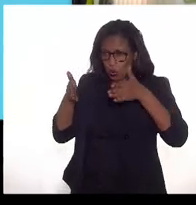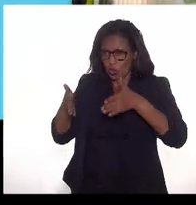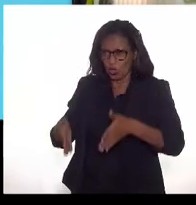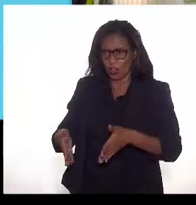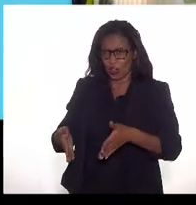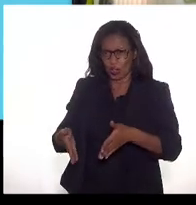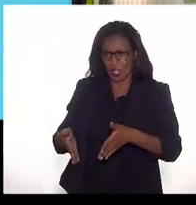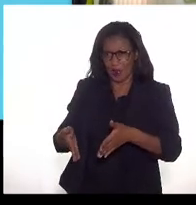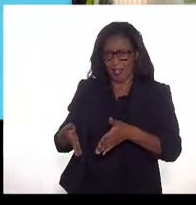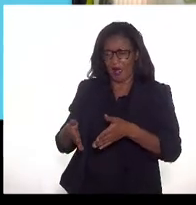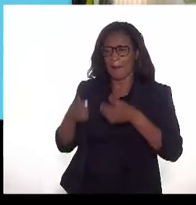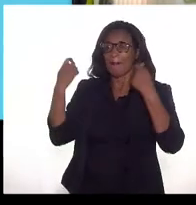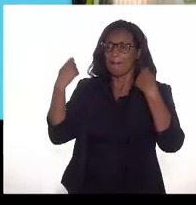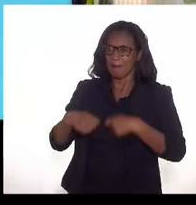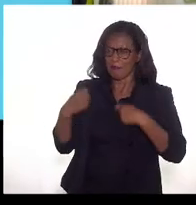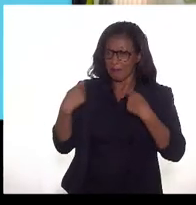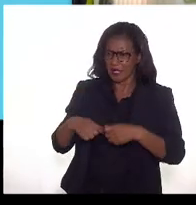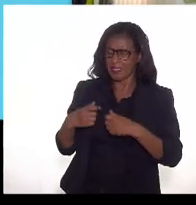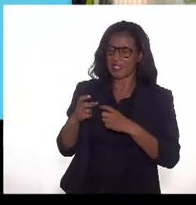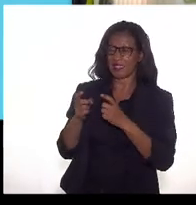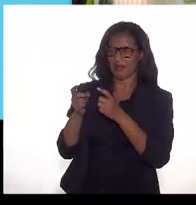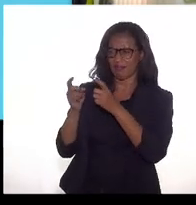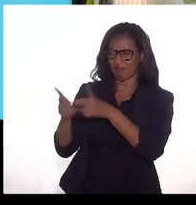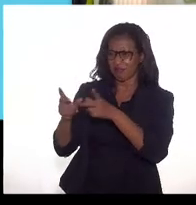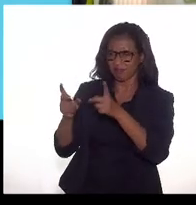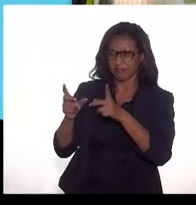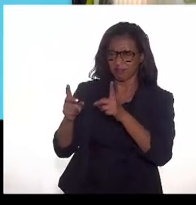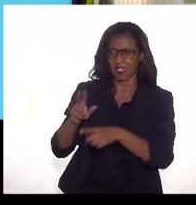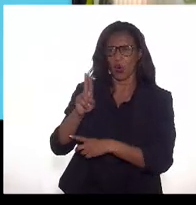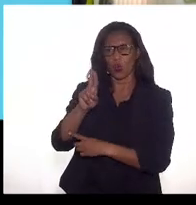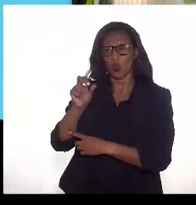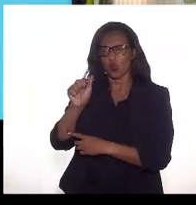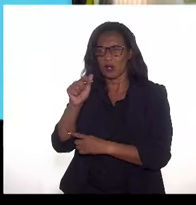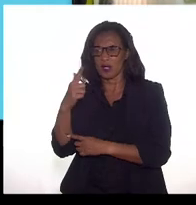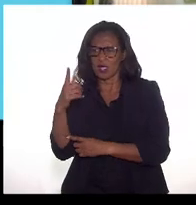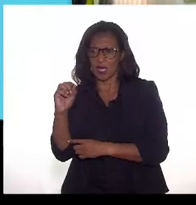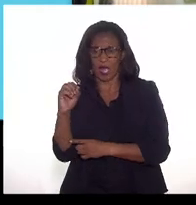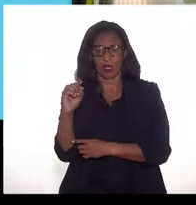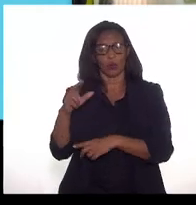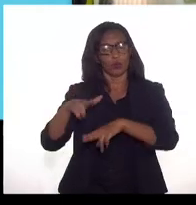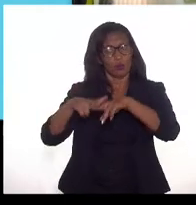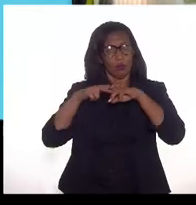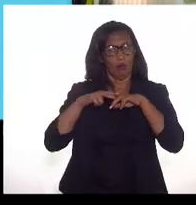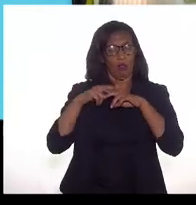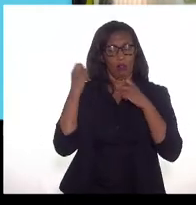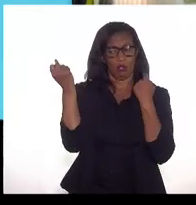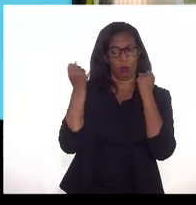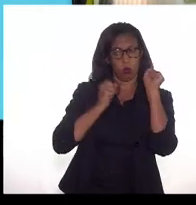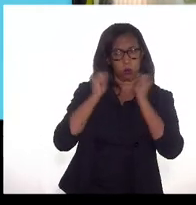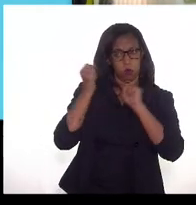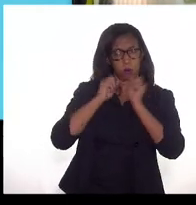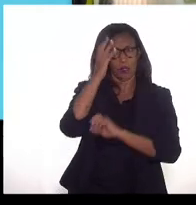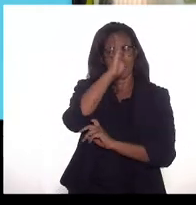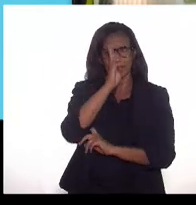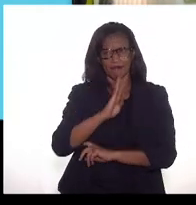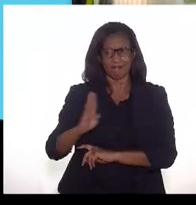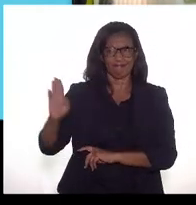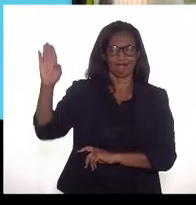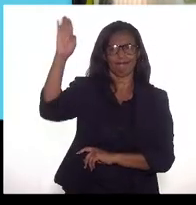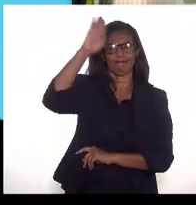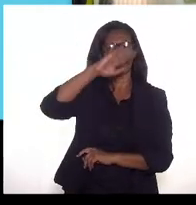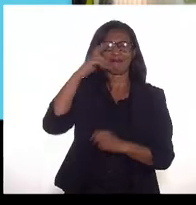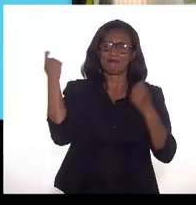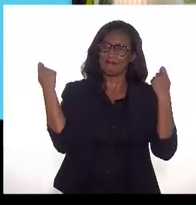que ser consumido e portanto a indústria brasileira precisa ser capaz de